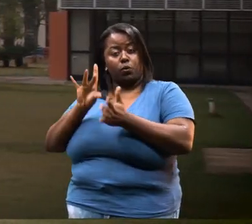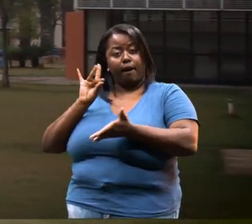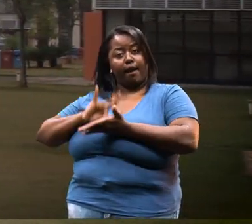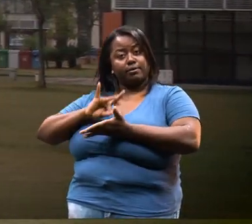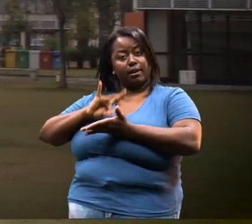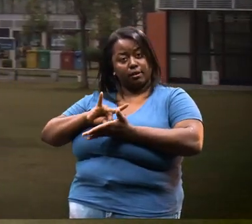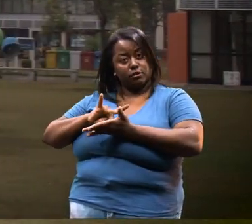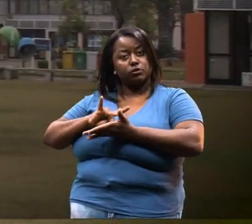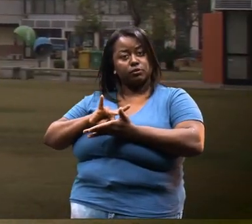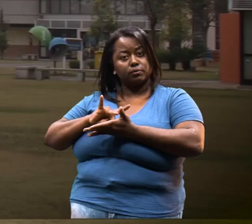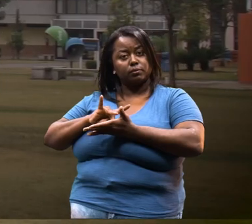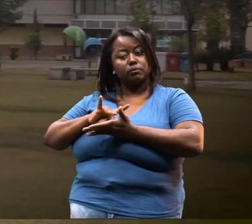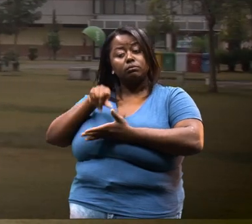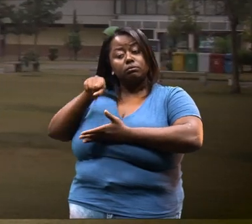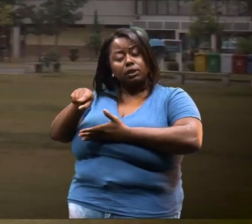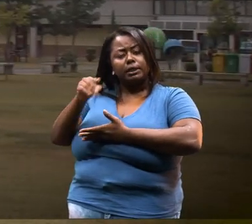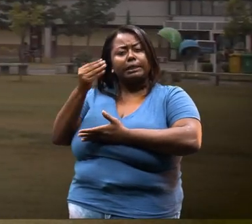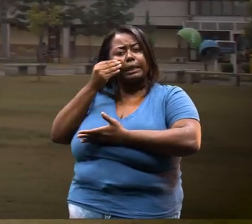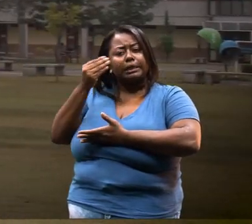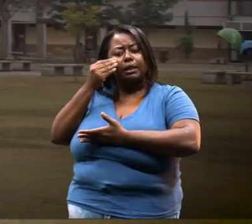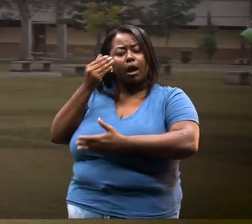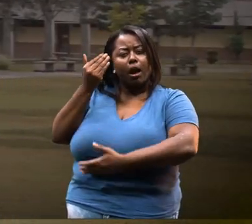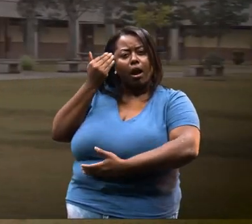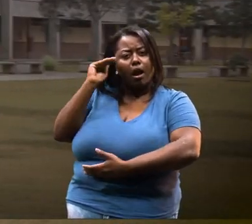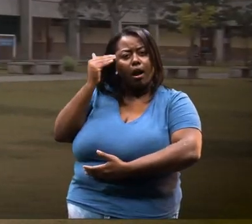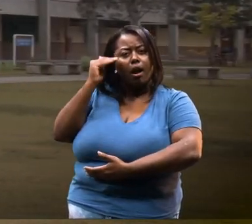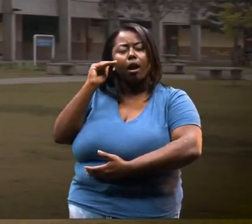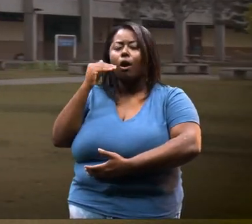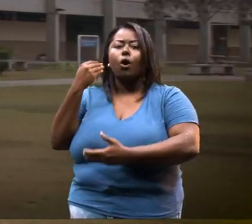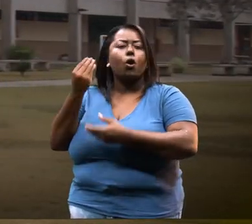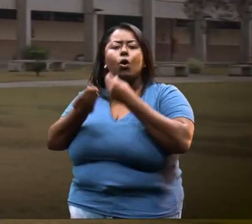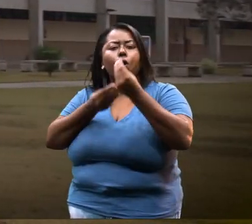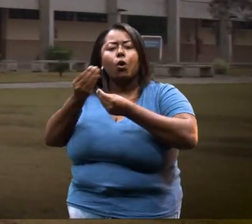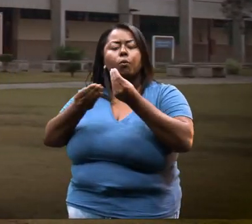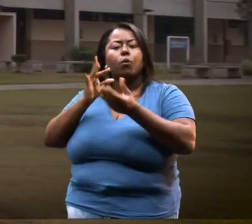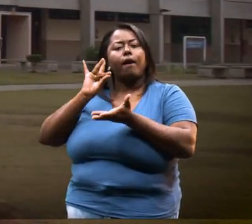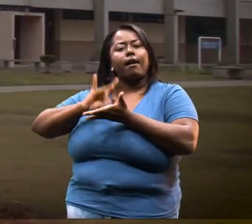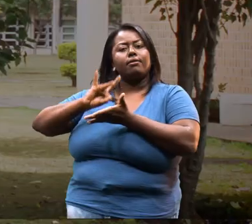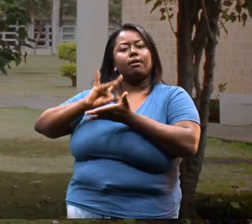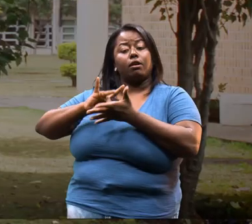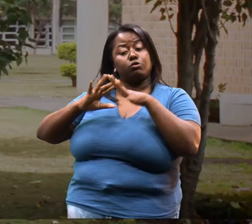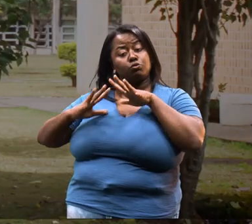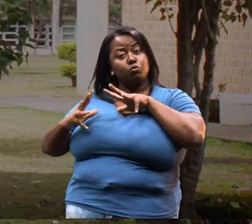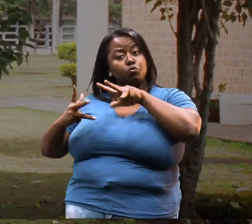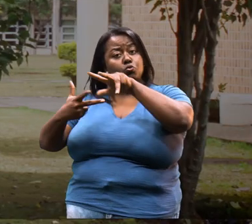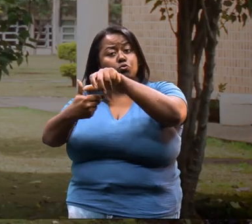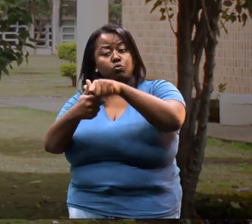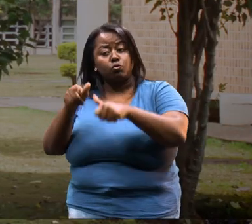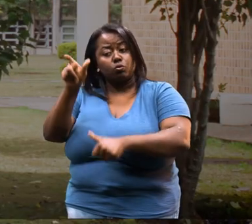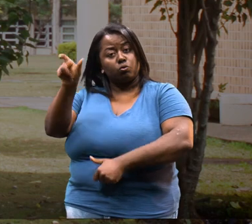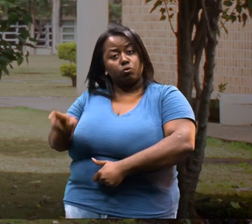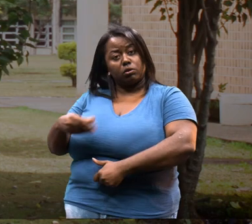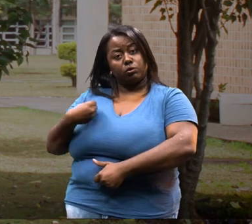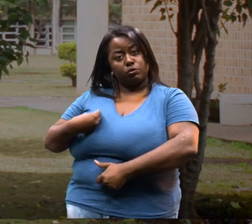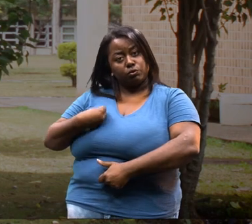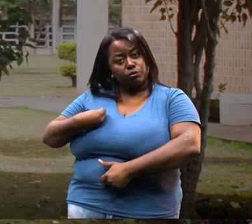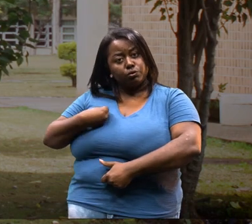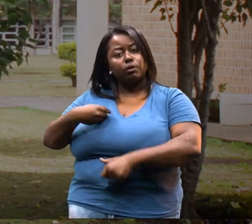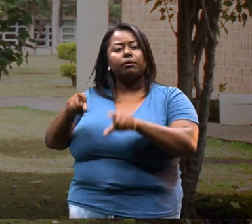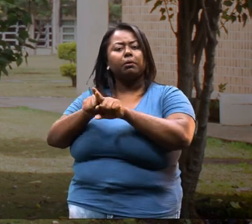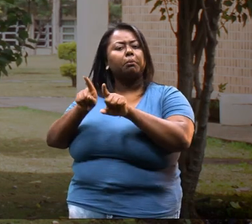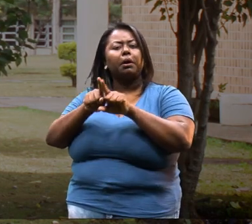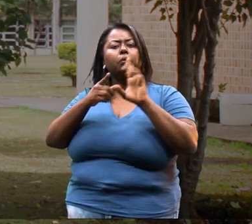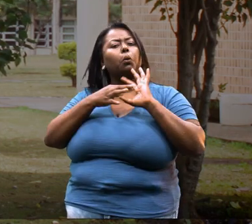buscando entender essa realidade, né, a realidade do mundo em que ele vive, no contexto que